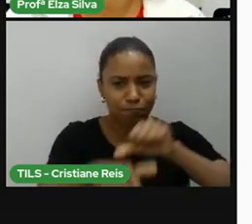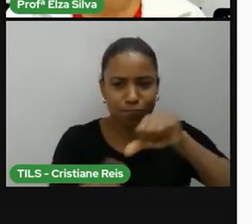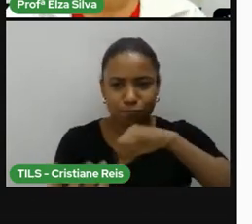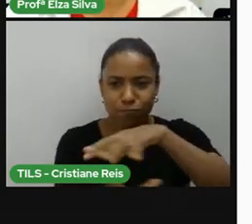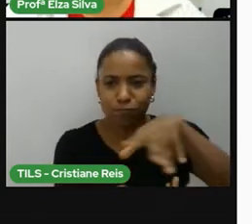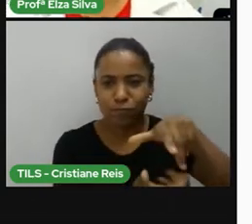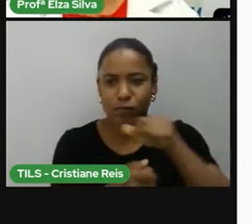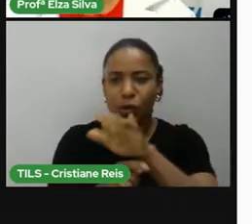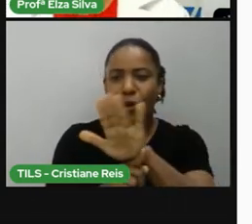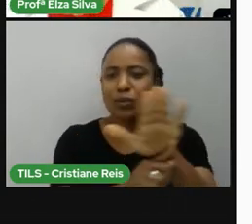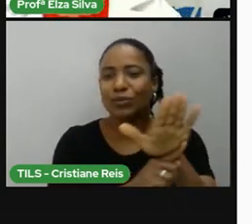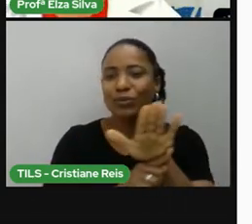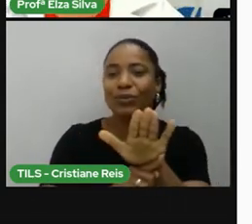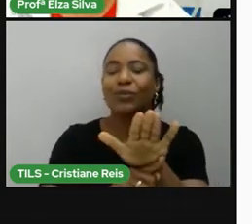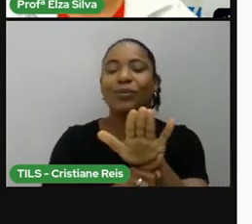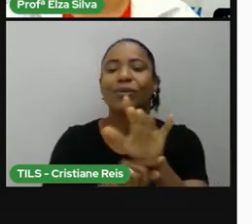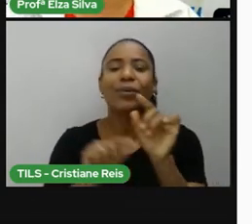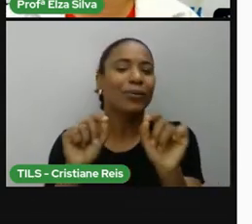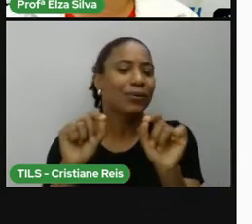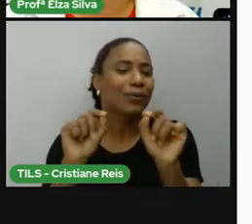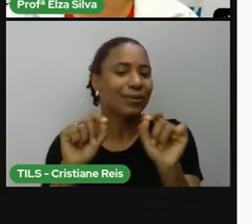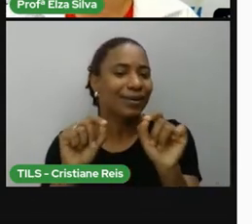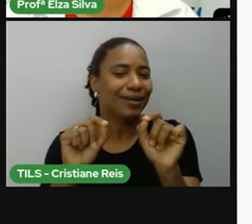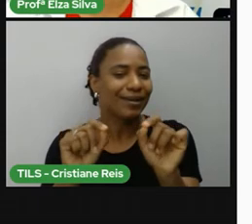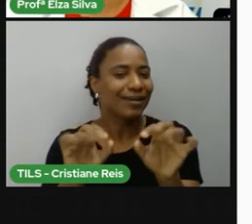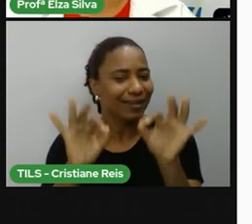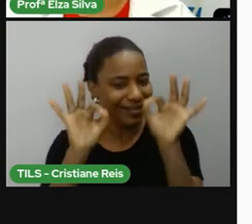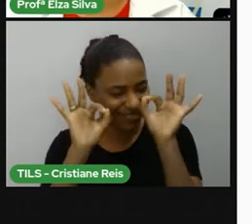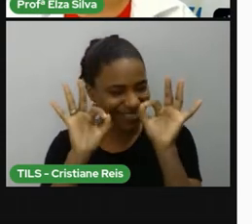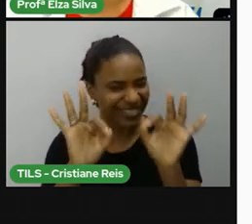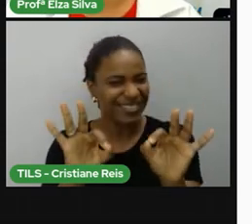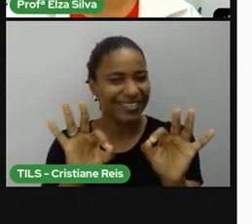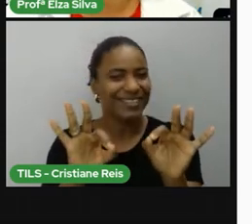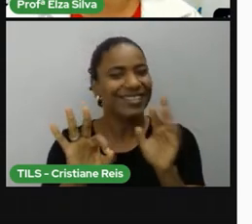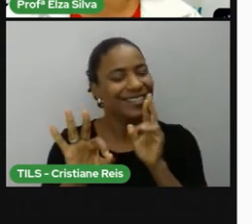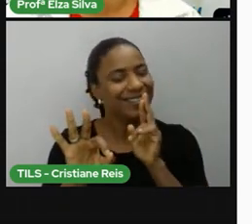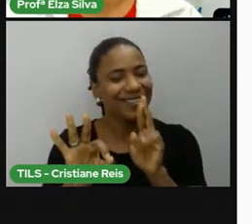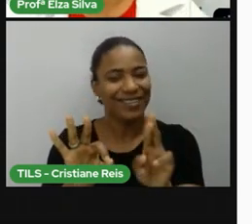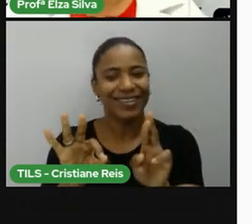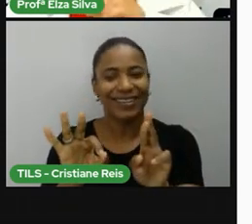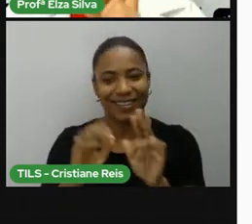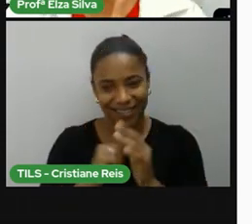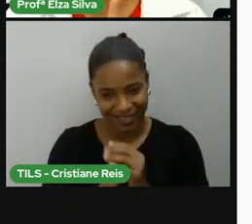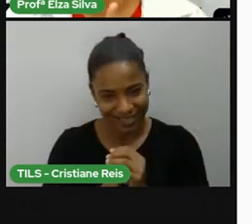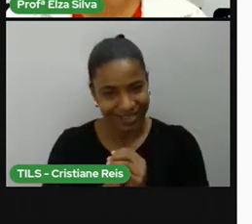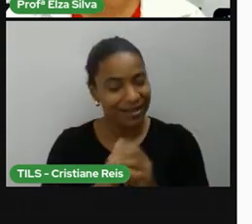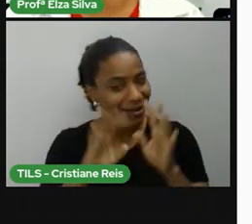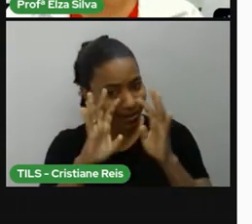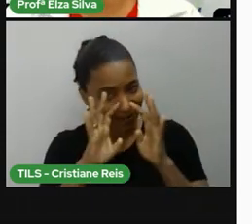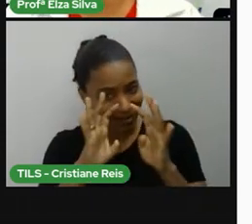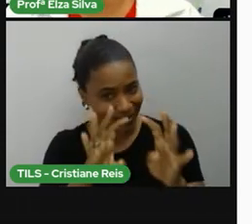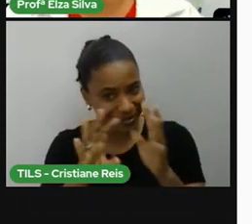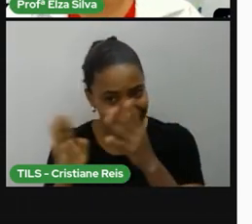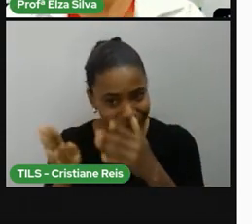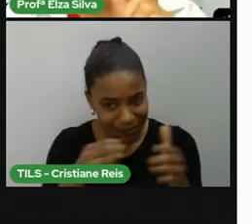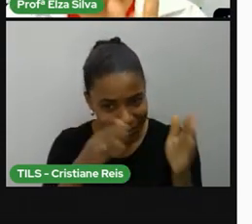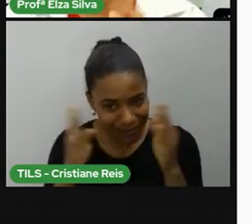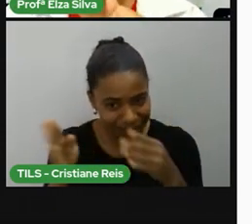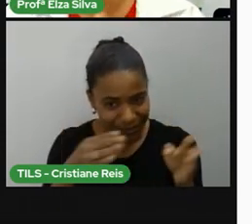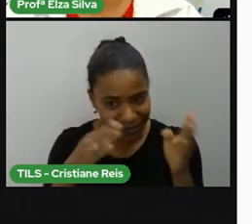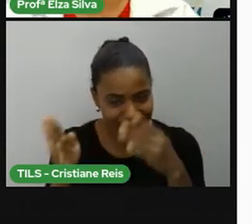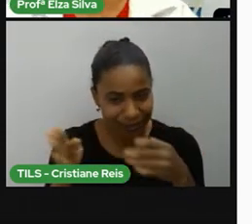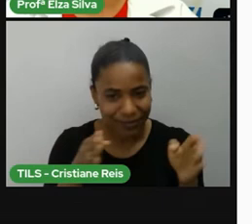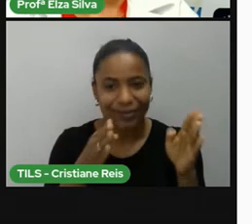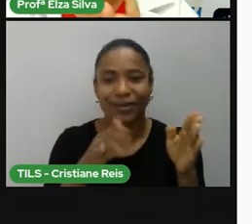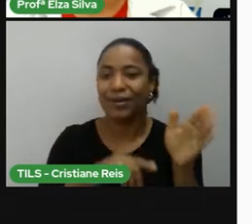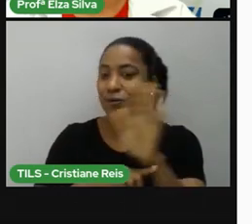que você vai conseguir fechar este quiz. Afinal, você prestou atenção ao vídeo e